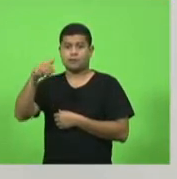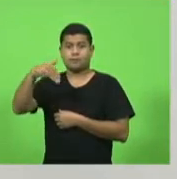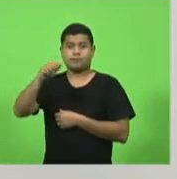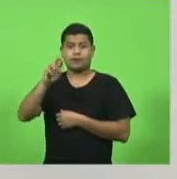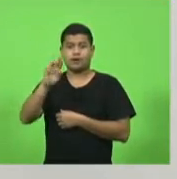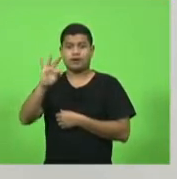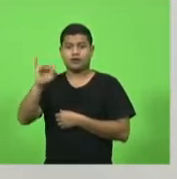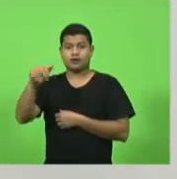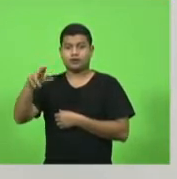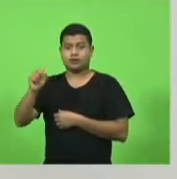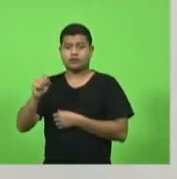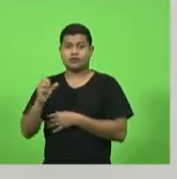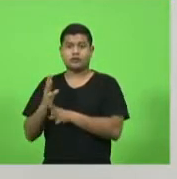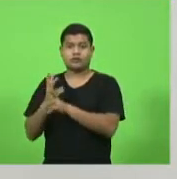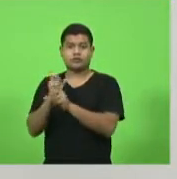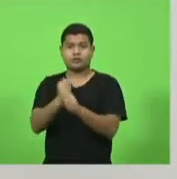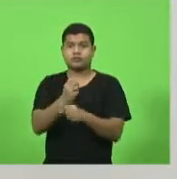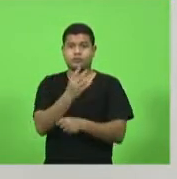430 mil habitantes.